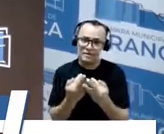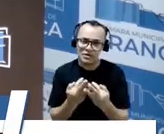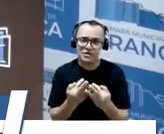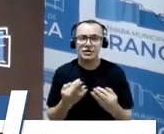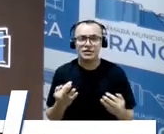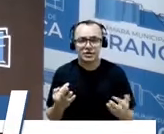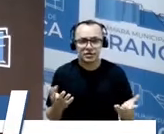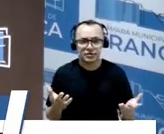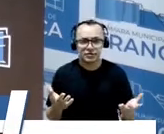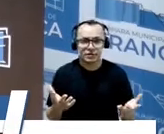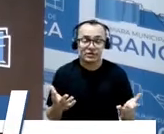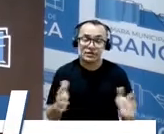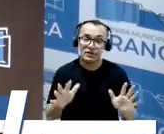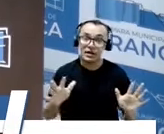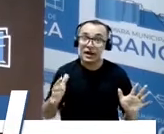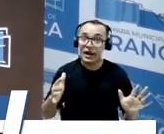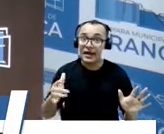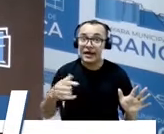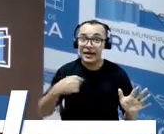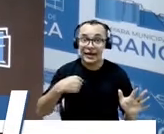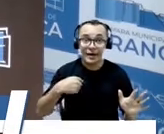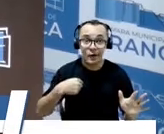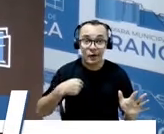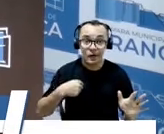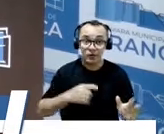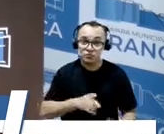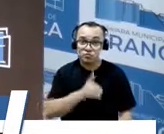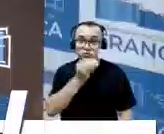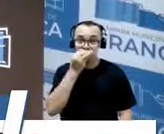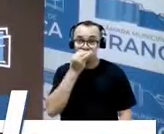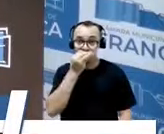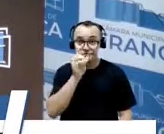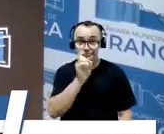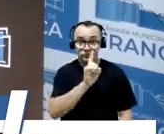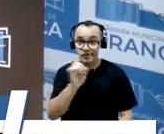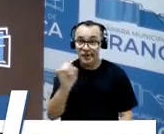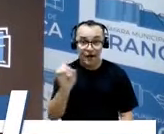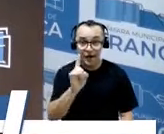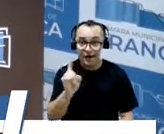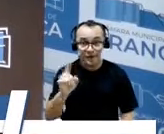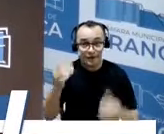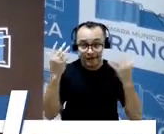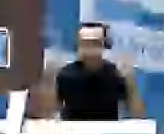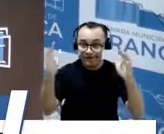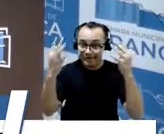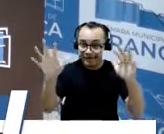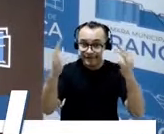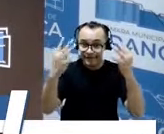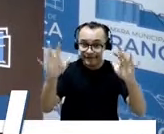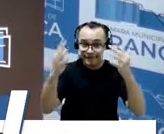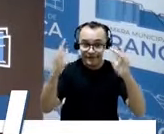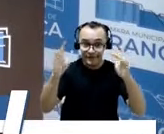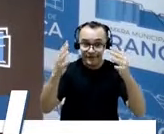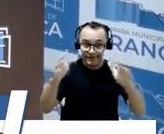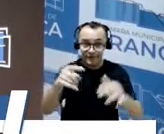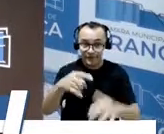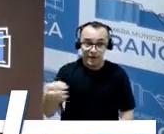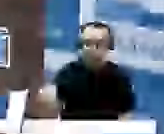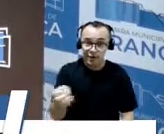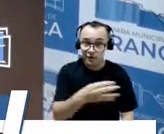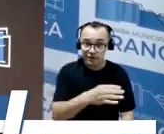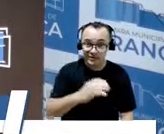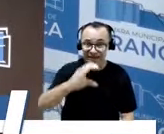não poderia deixar passar essa comemoração da renovação, pelo trabalho relevante